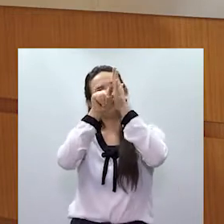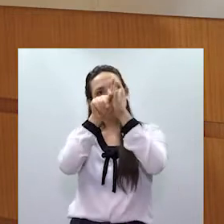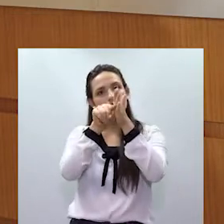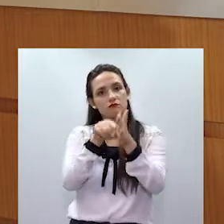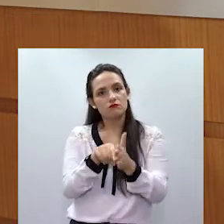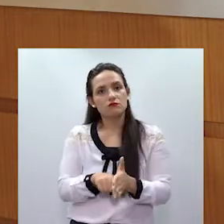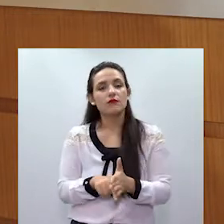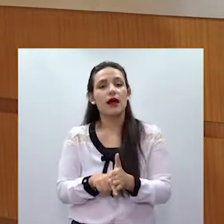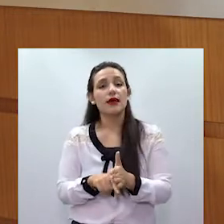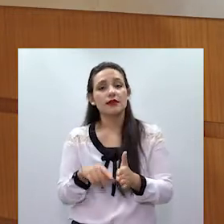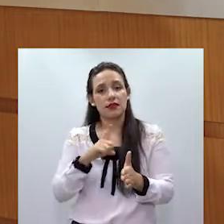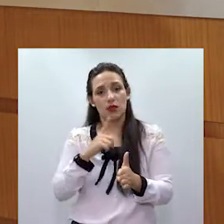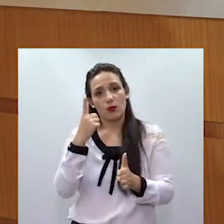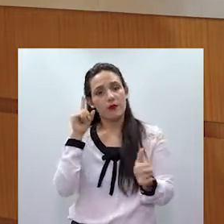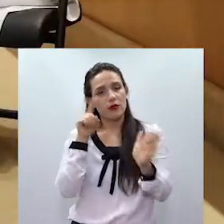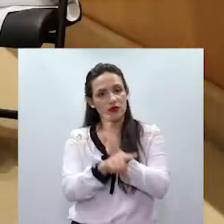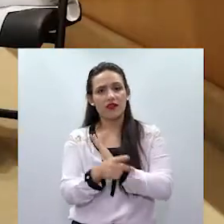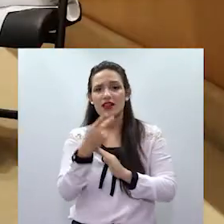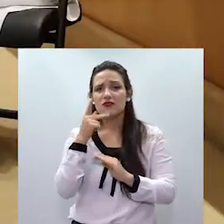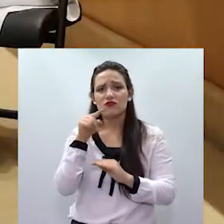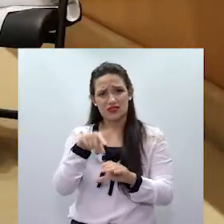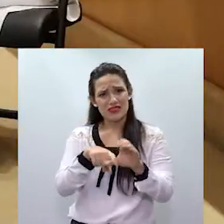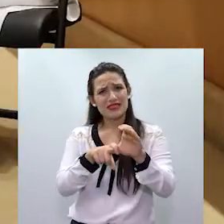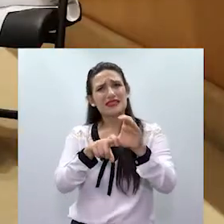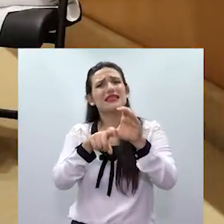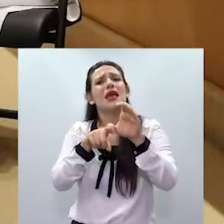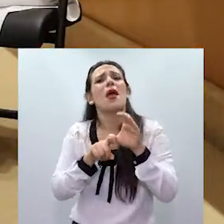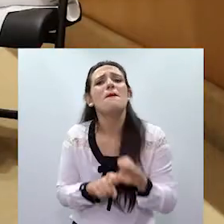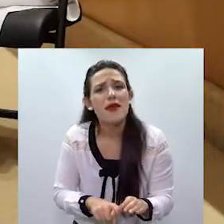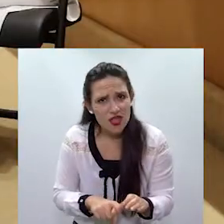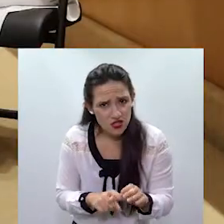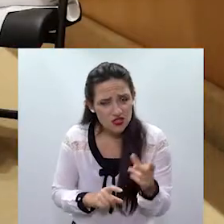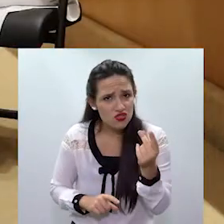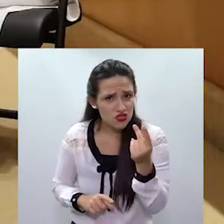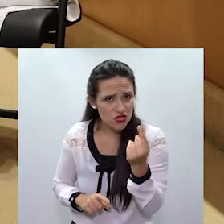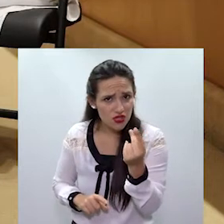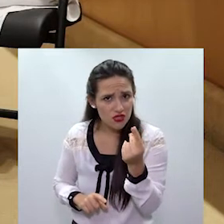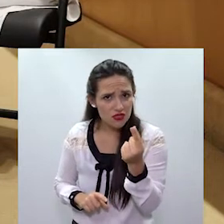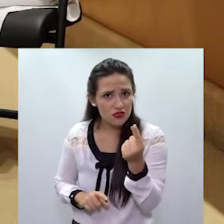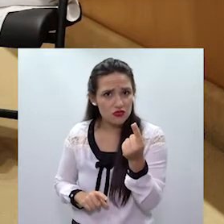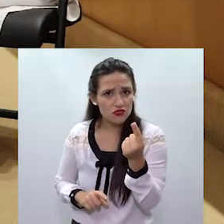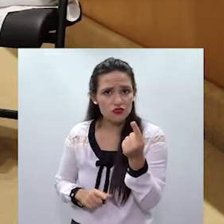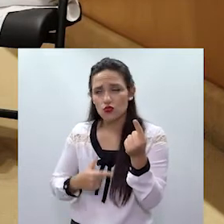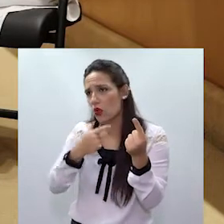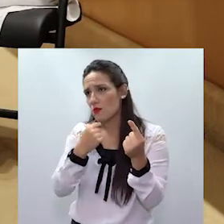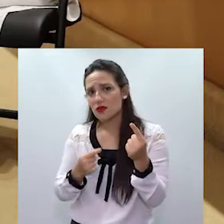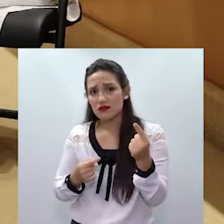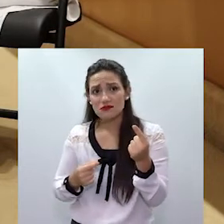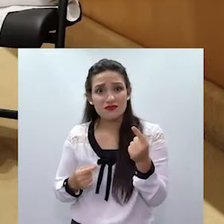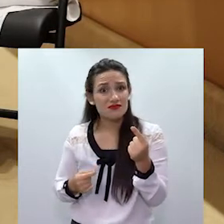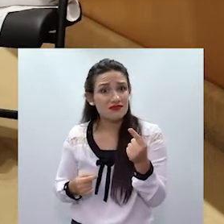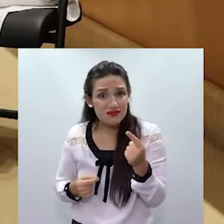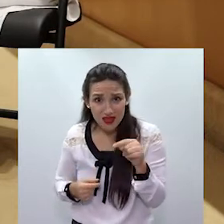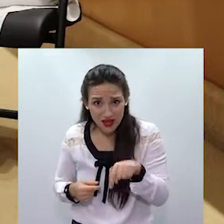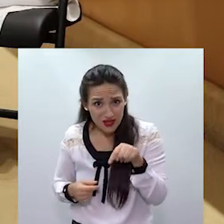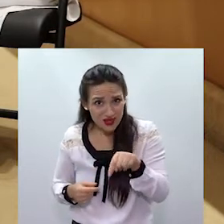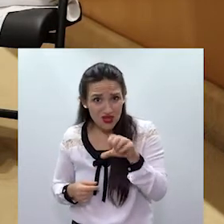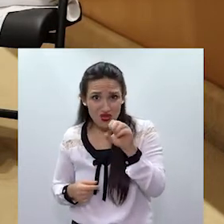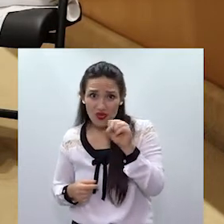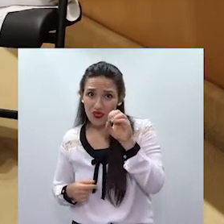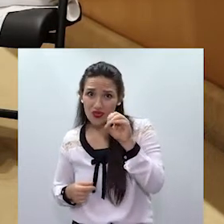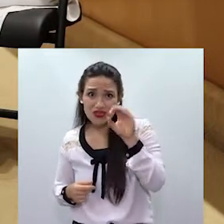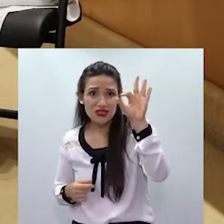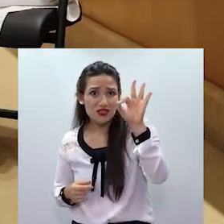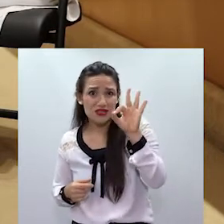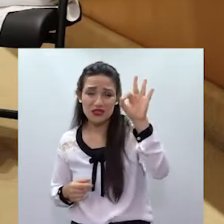financeiramente do agressor. E a grande maioria das mulheres, 80%, afirma que não depende economicamente. Então,